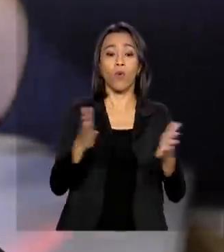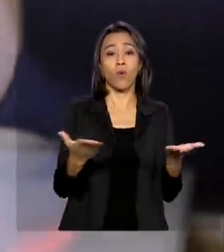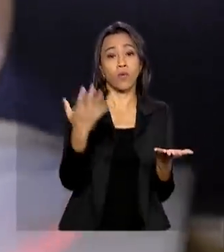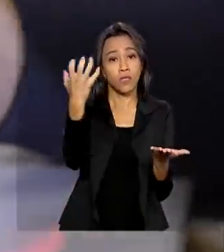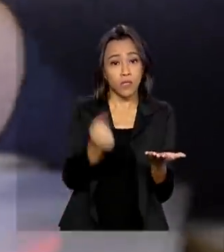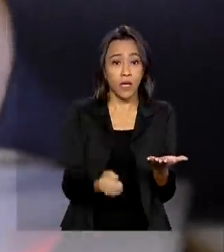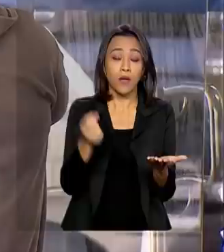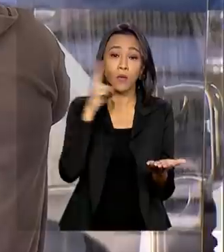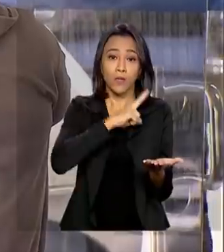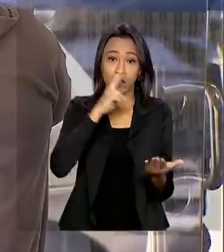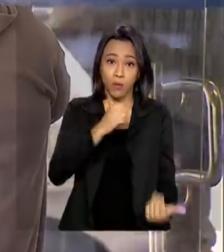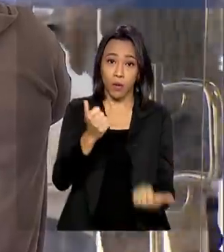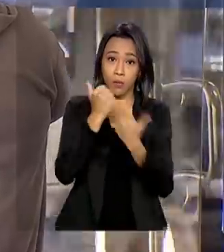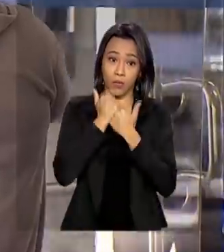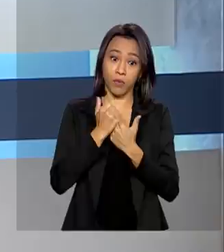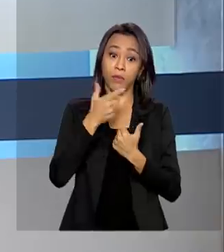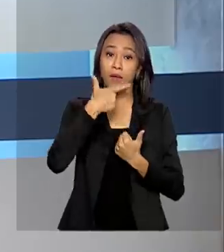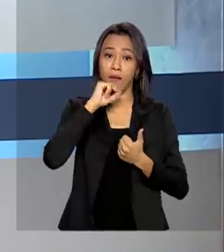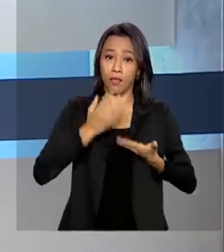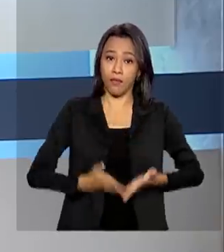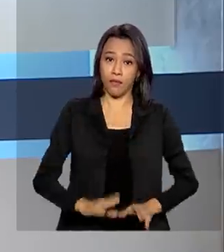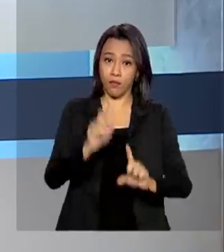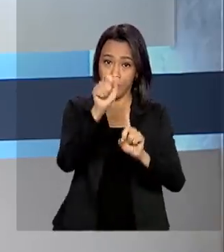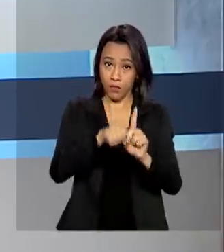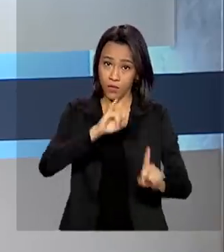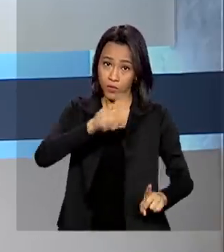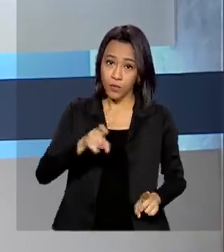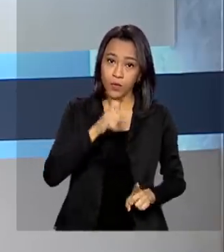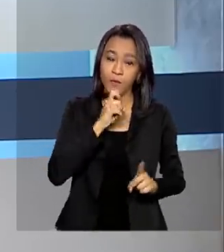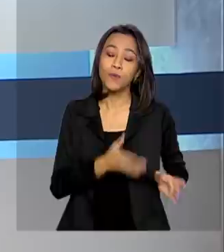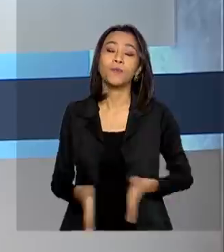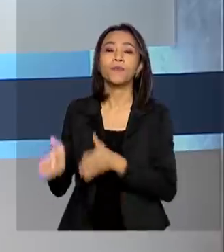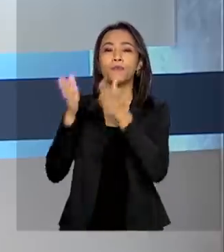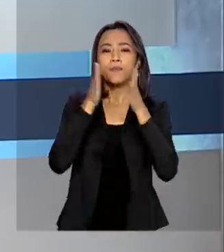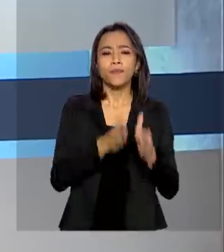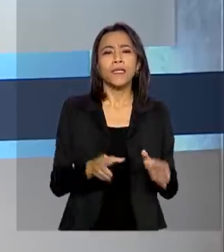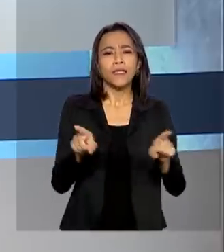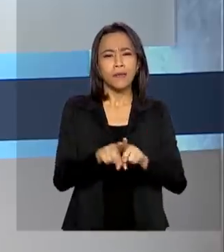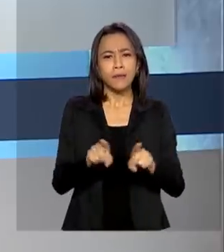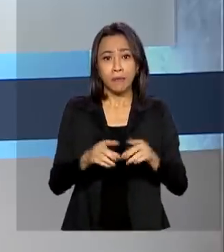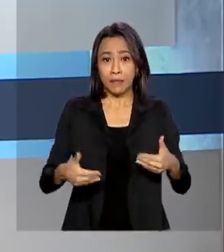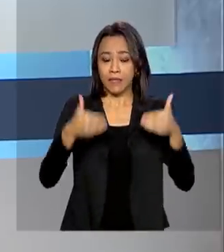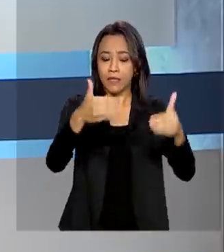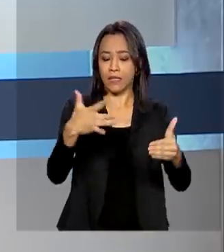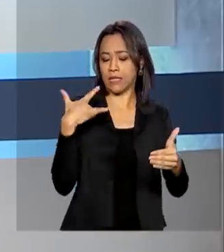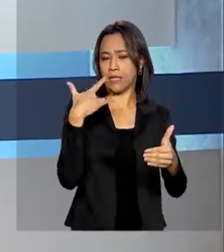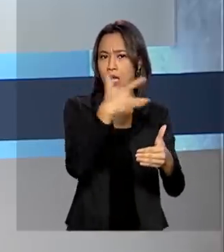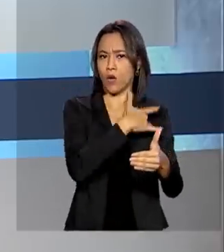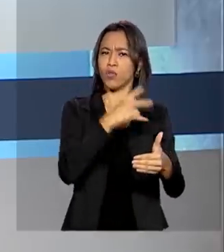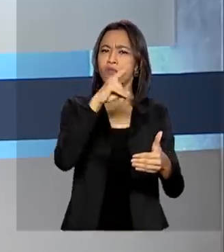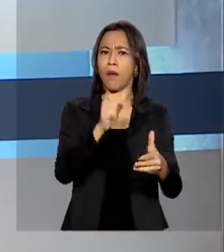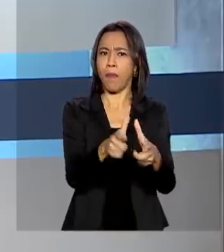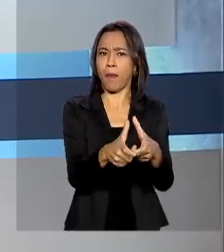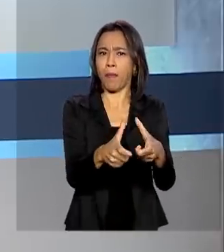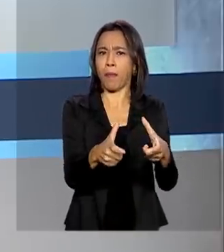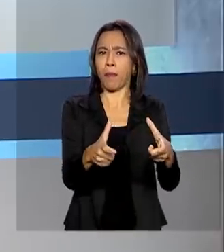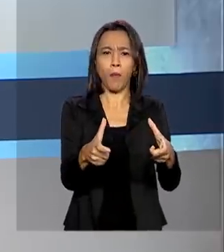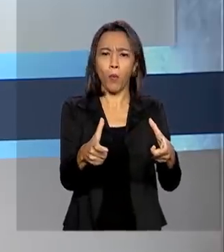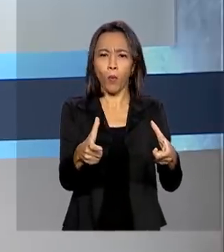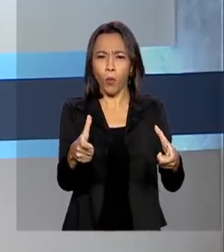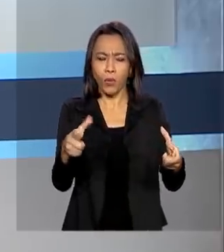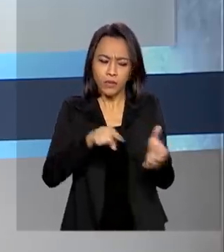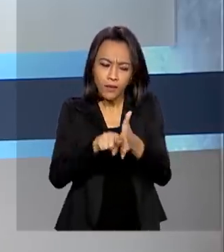FGTS para trabalhadores nascidos em julho. E veja também, Ministério da Saúde vai ampliar a capacidade de